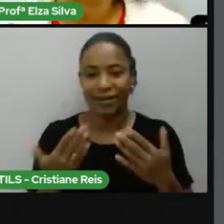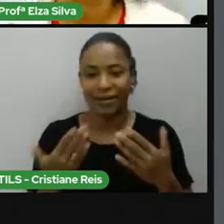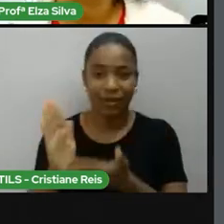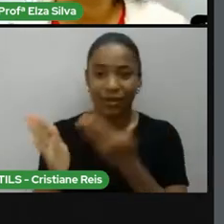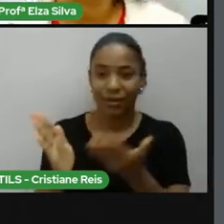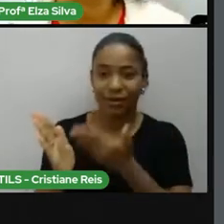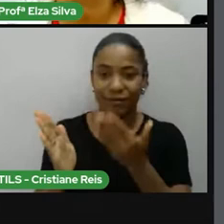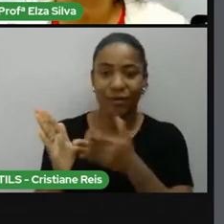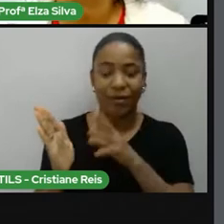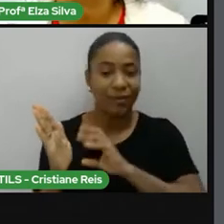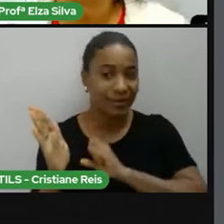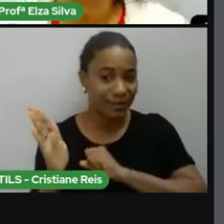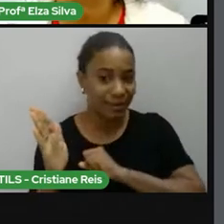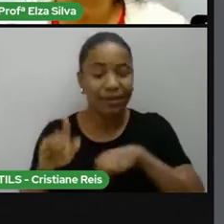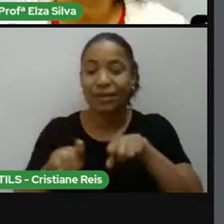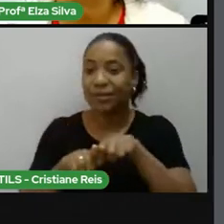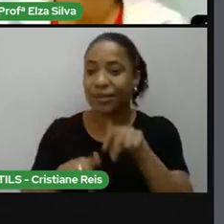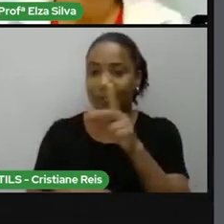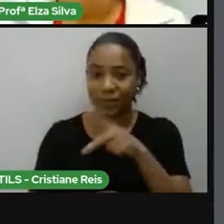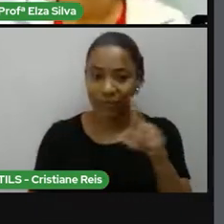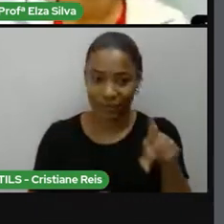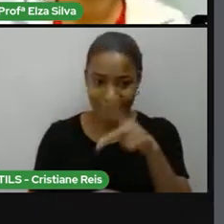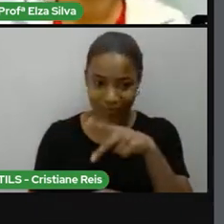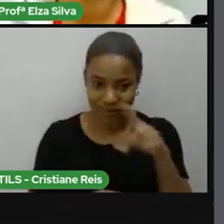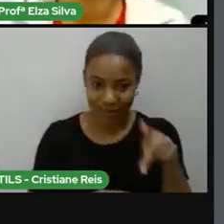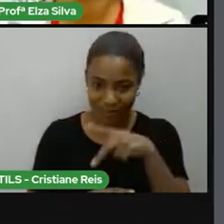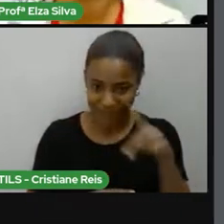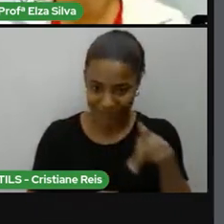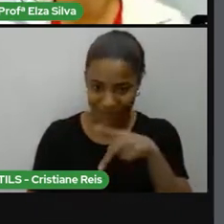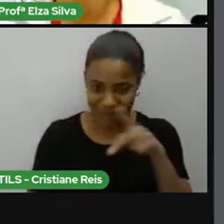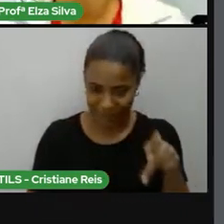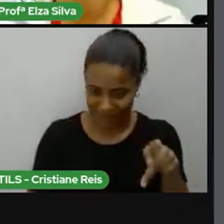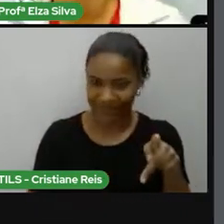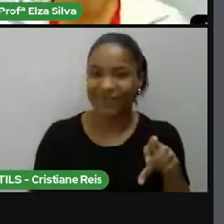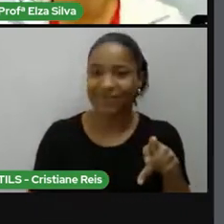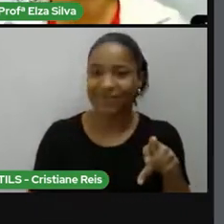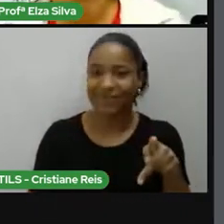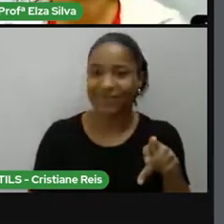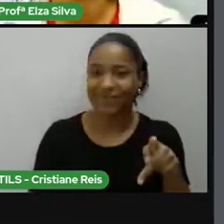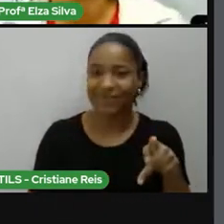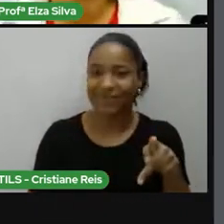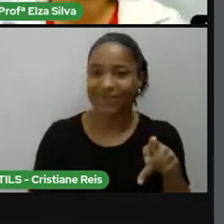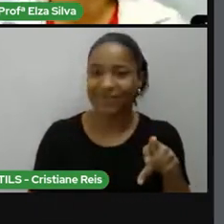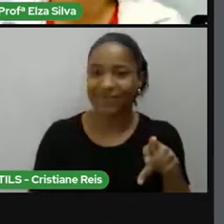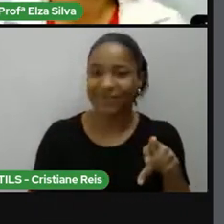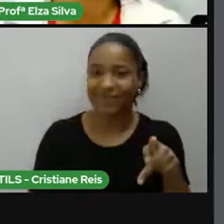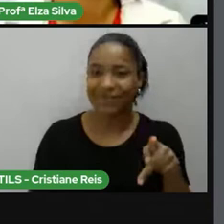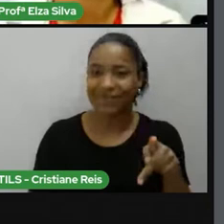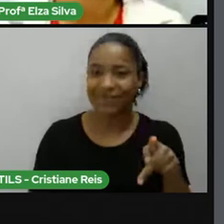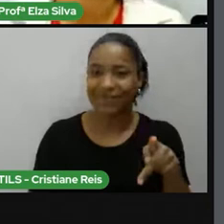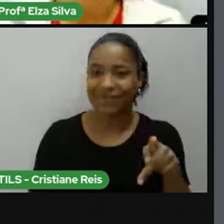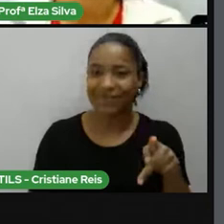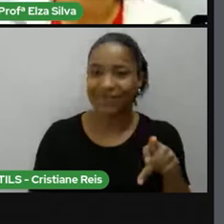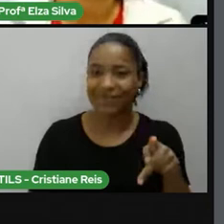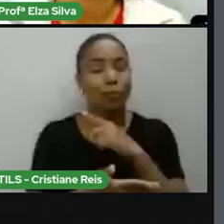professora. She died in 2019. Ela morreu em 2019.